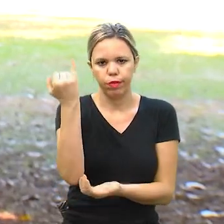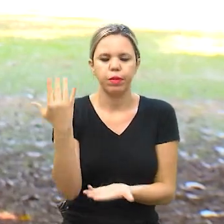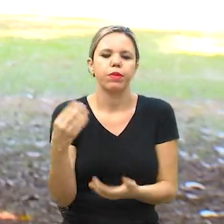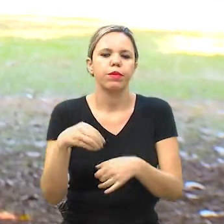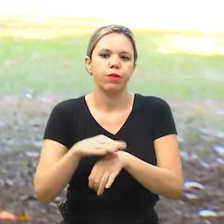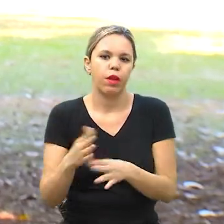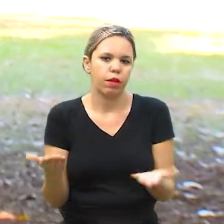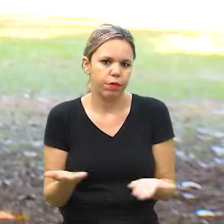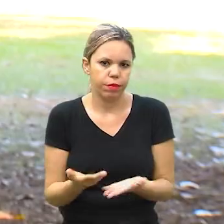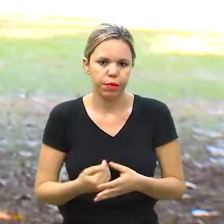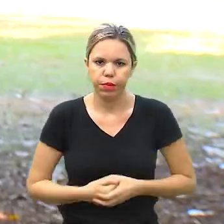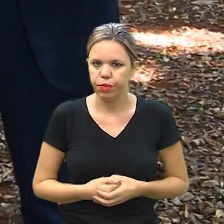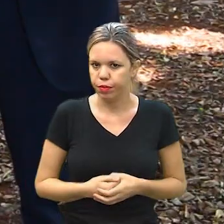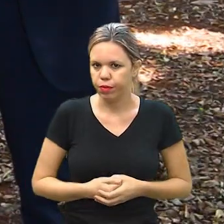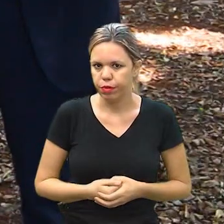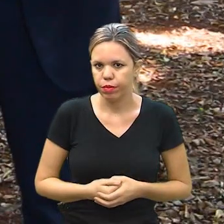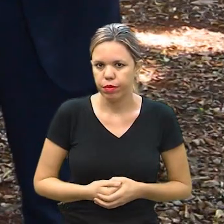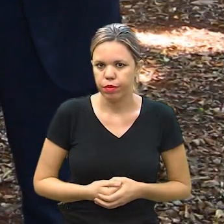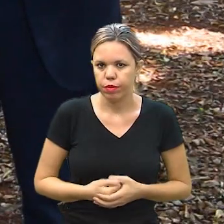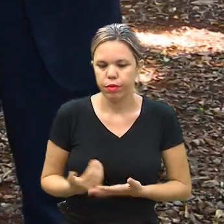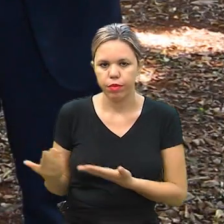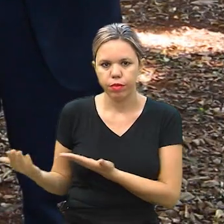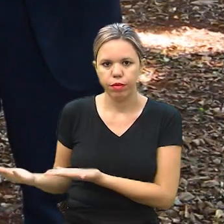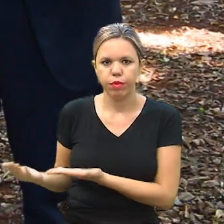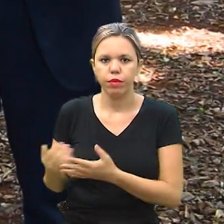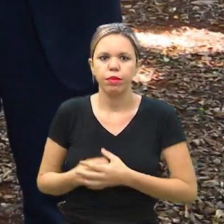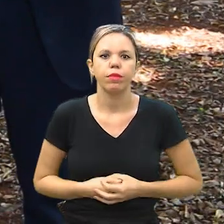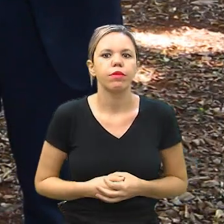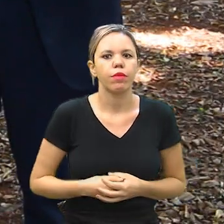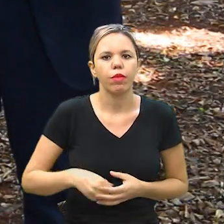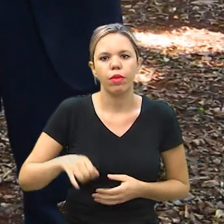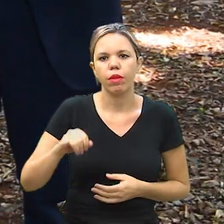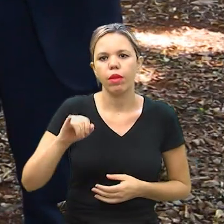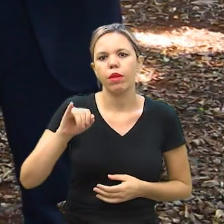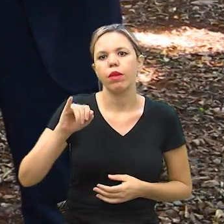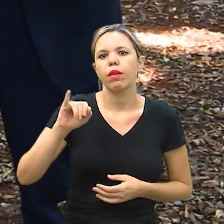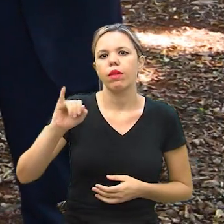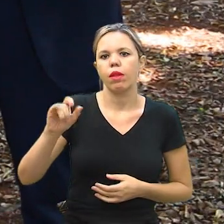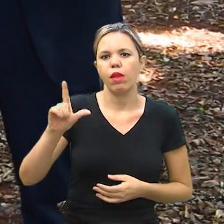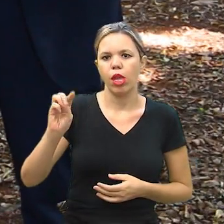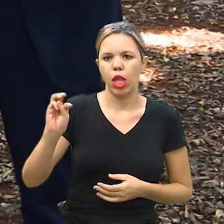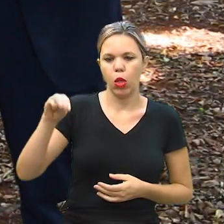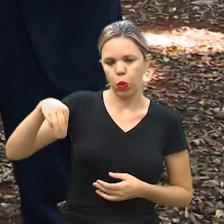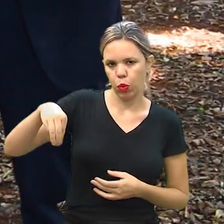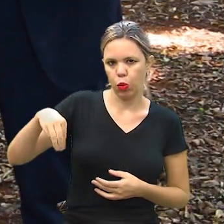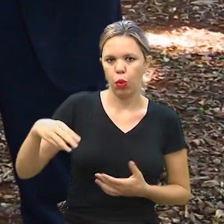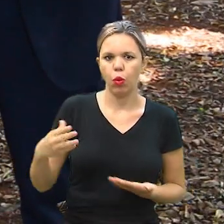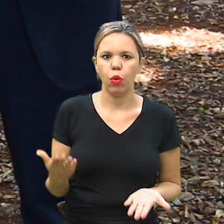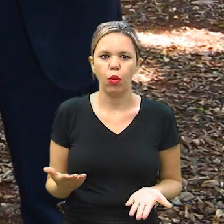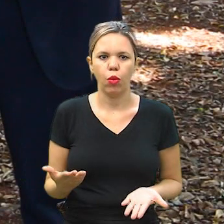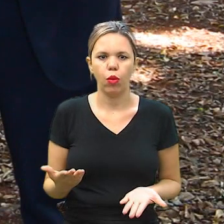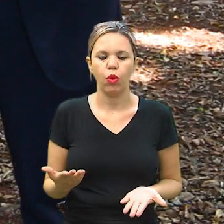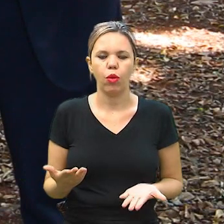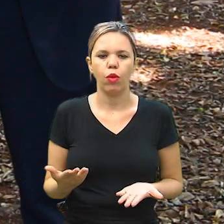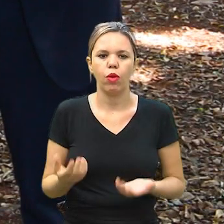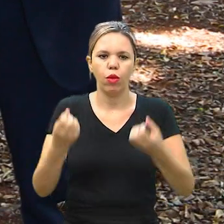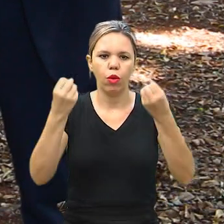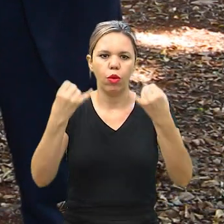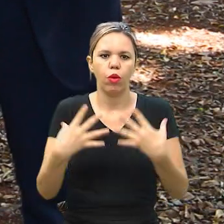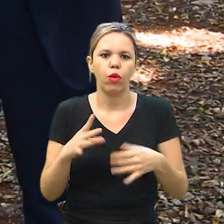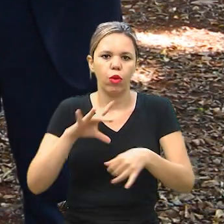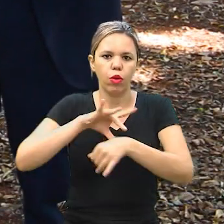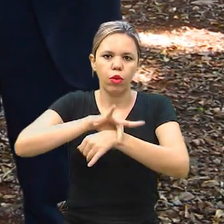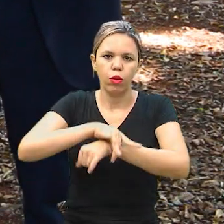E dessa vez, nós estamos aqui ao lado do Hilton Vieira, que vai poder contar um pouco a respeito do